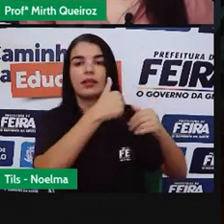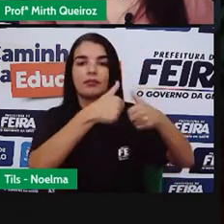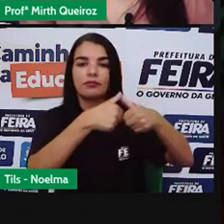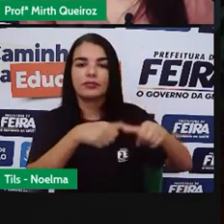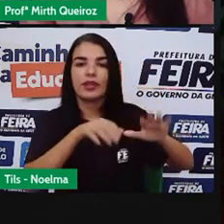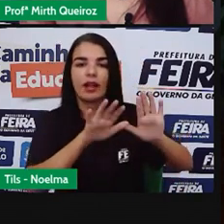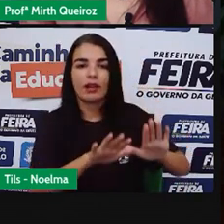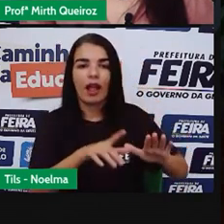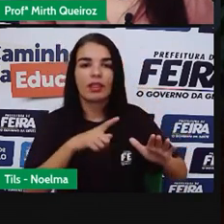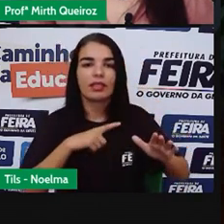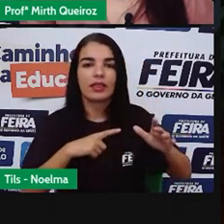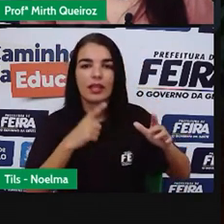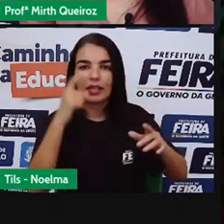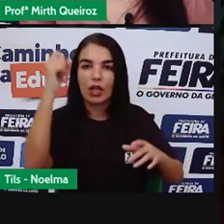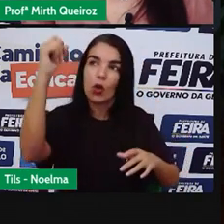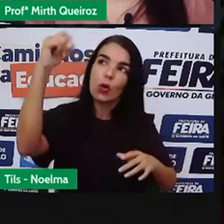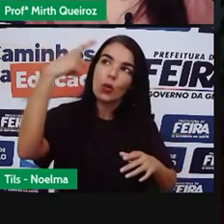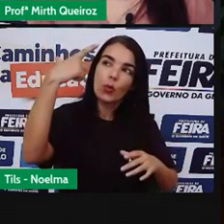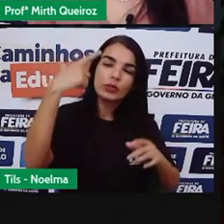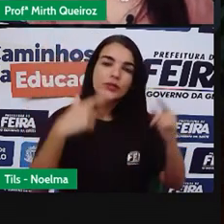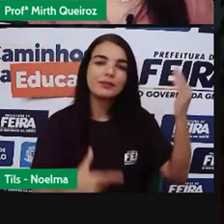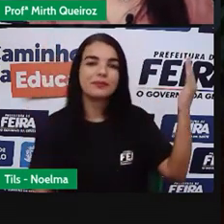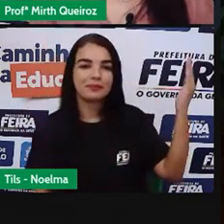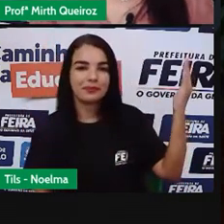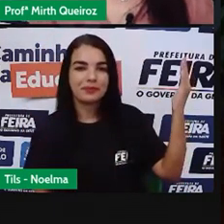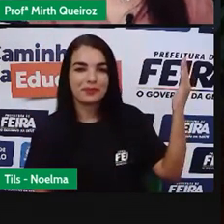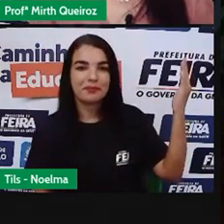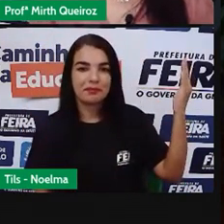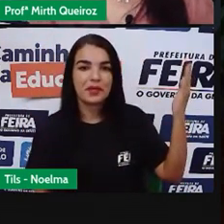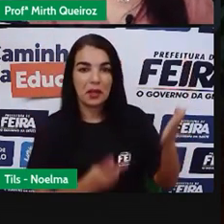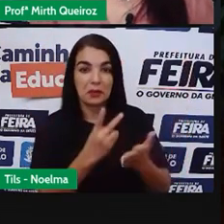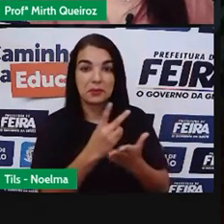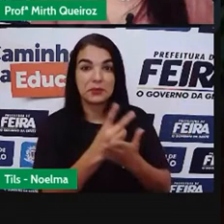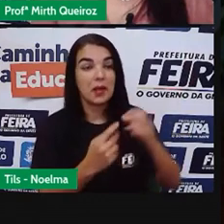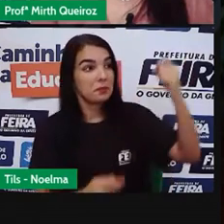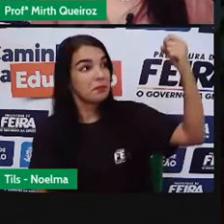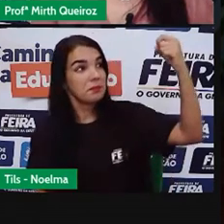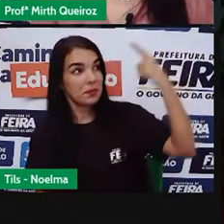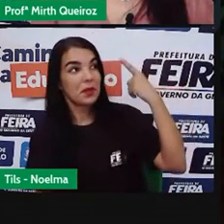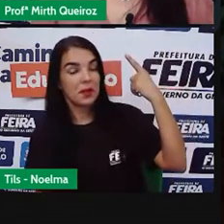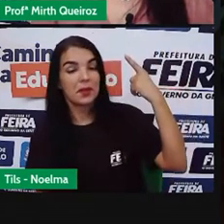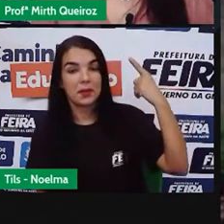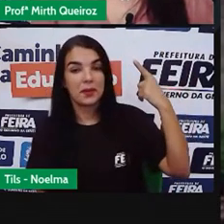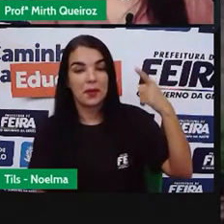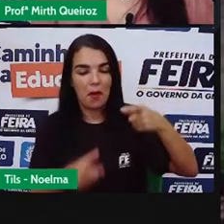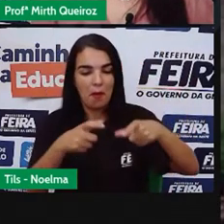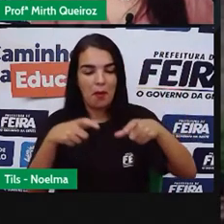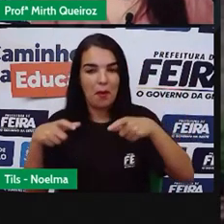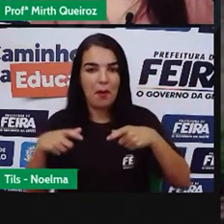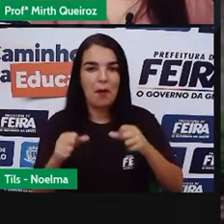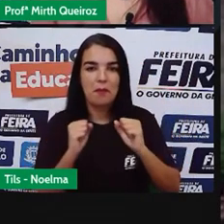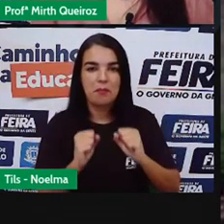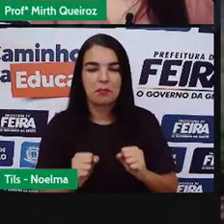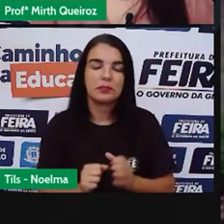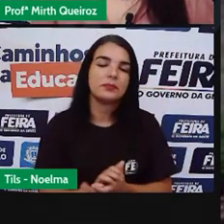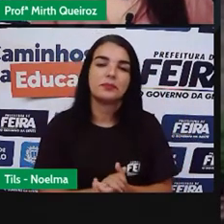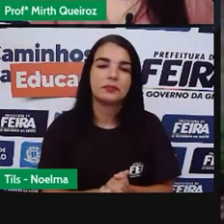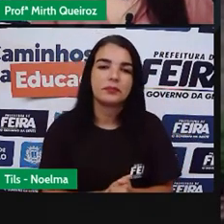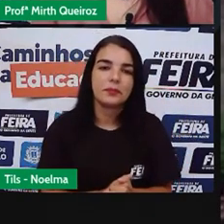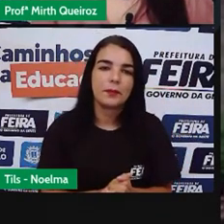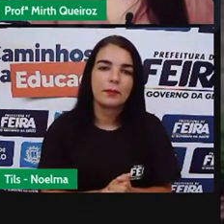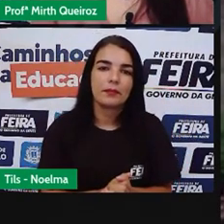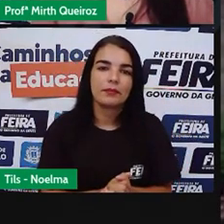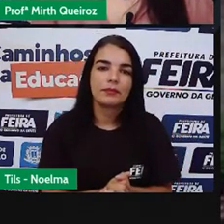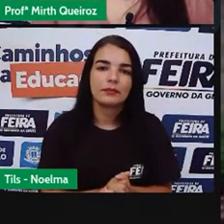Tem essa lamparina Aqui Onde ela É acesa mesmo Serve para iluminar O local Tudo a partir Da obra de